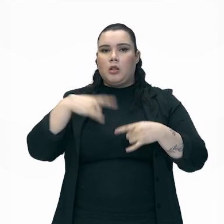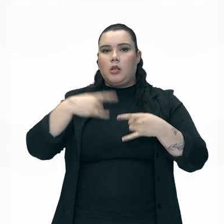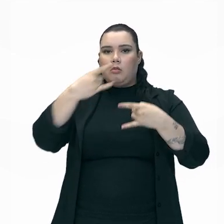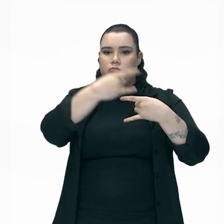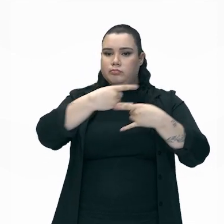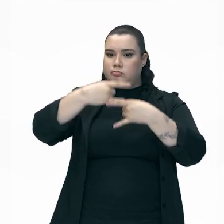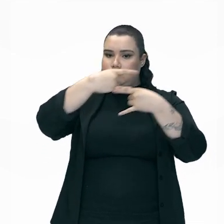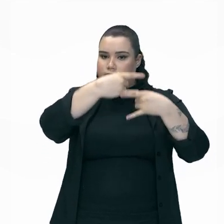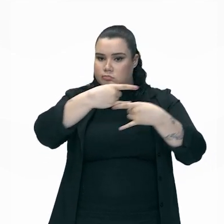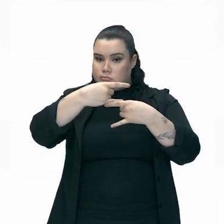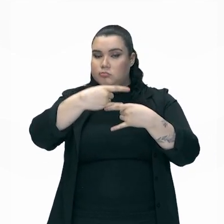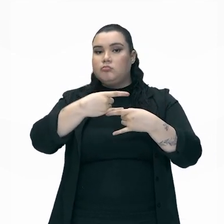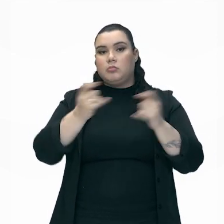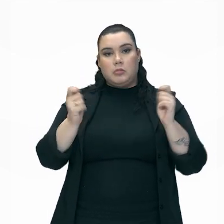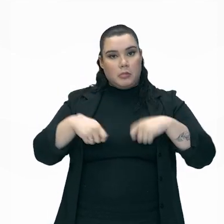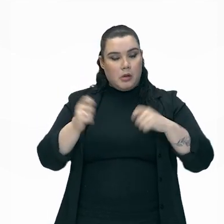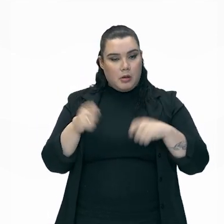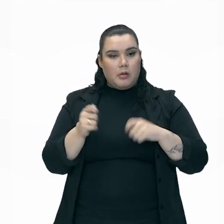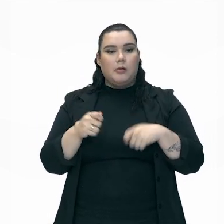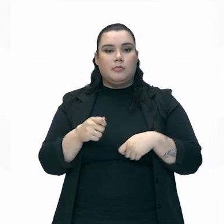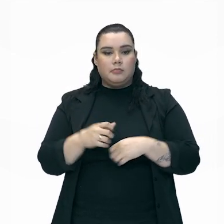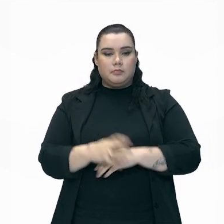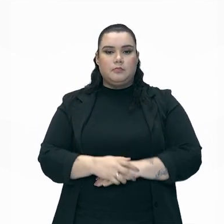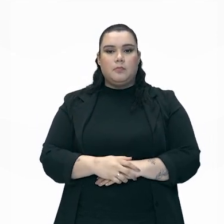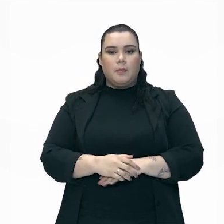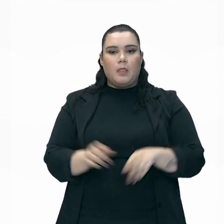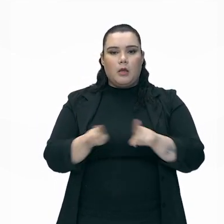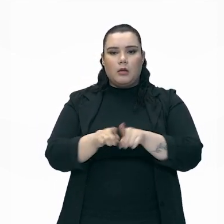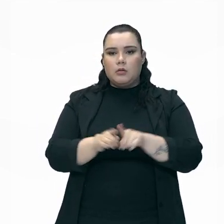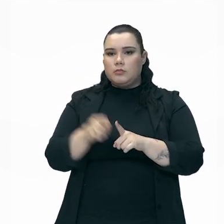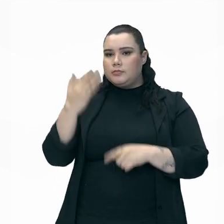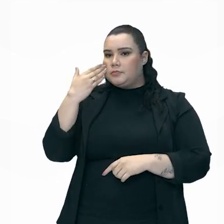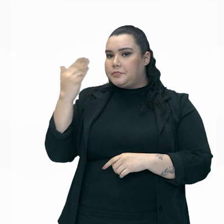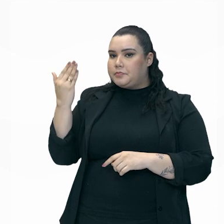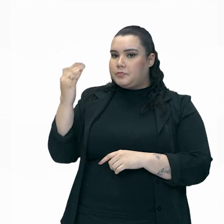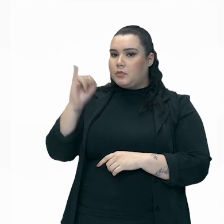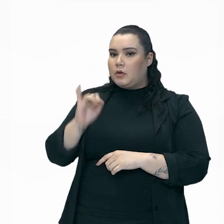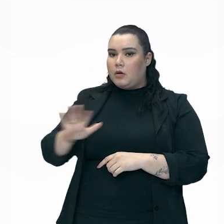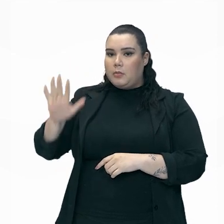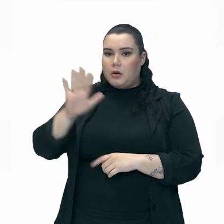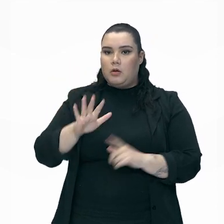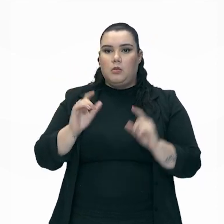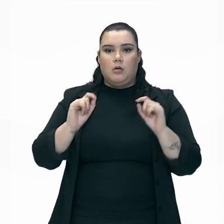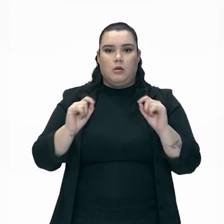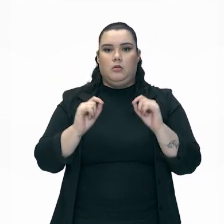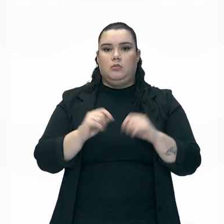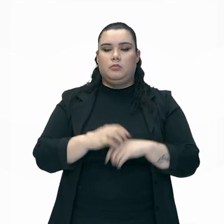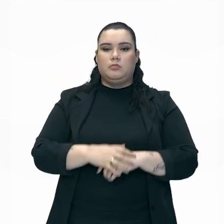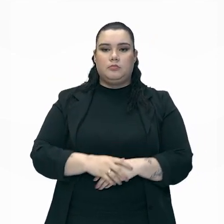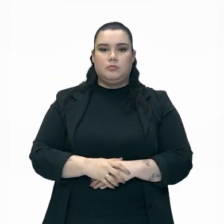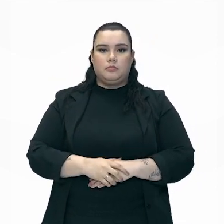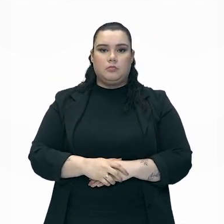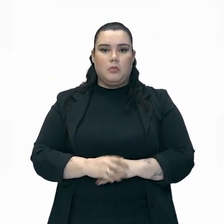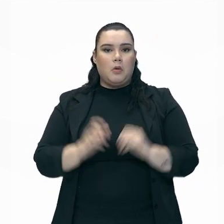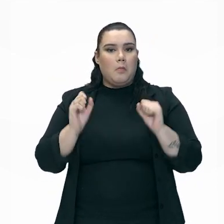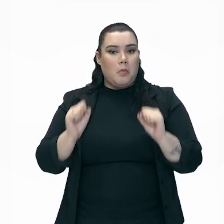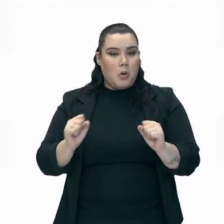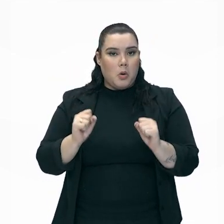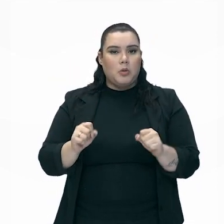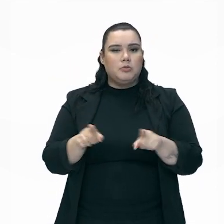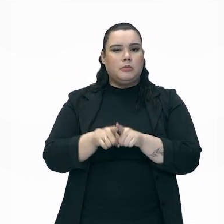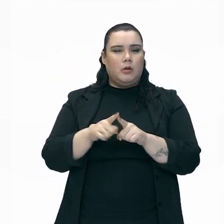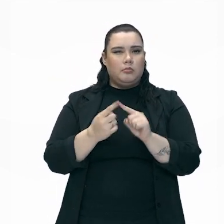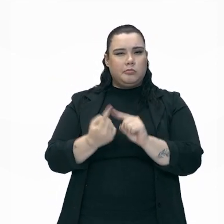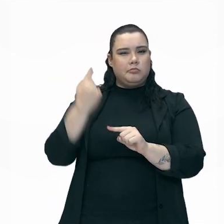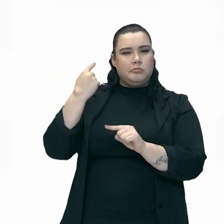né, é possível também. Até essa imagem aí que está aparecendo na tela de vocês poderia ter sido feita pelo menos há uns